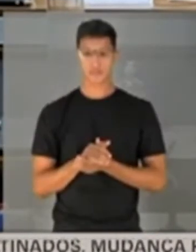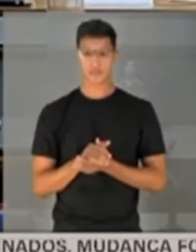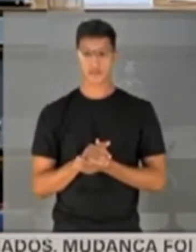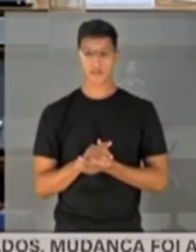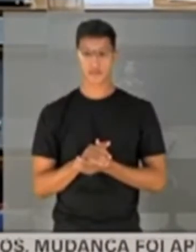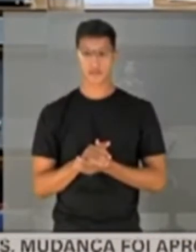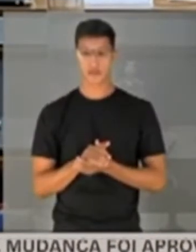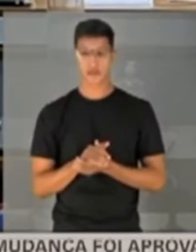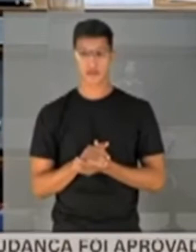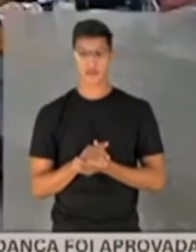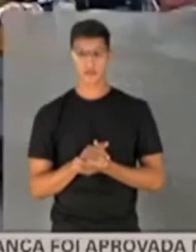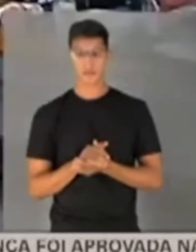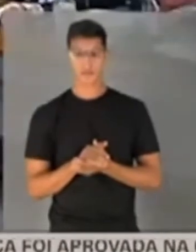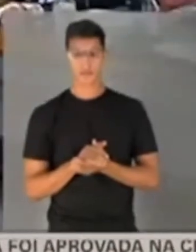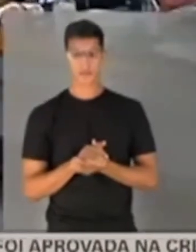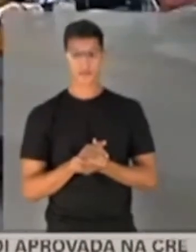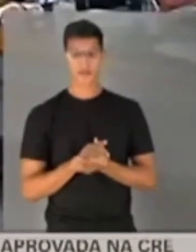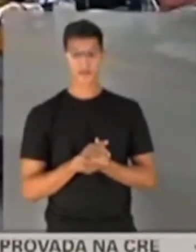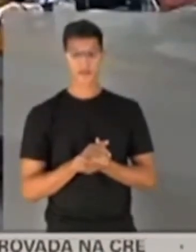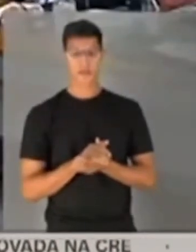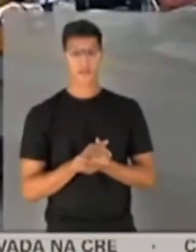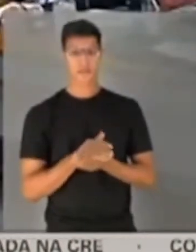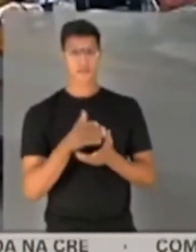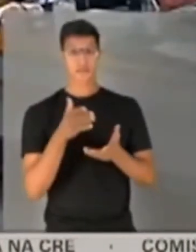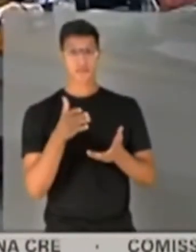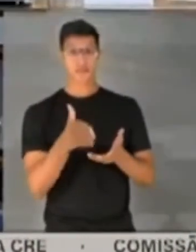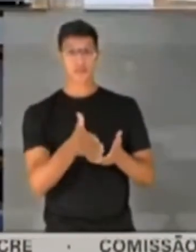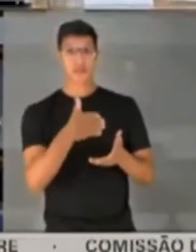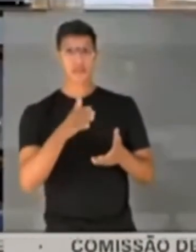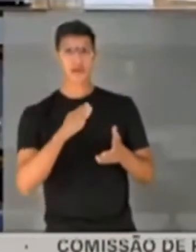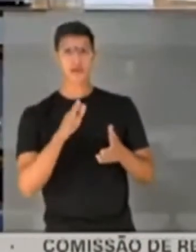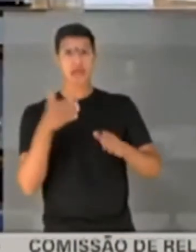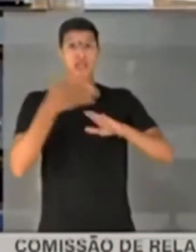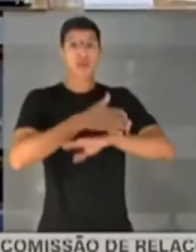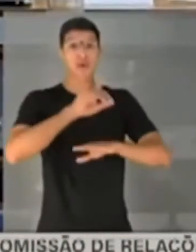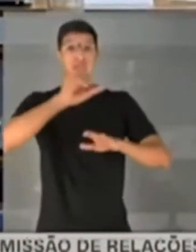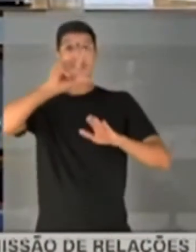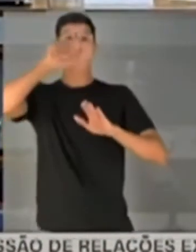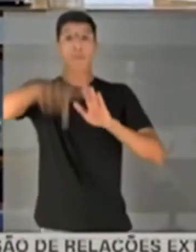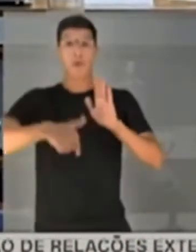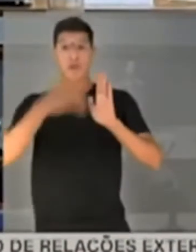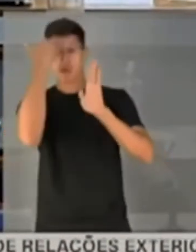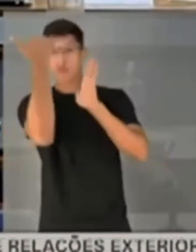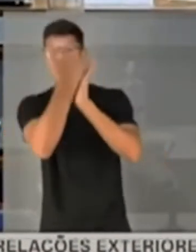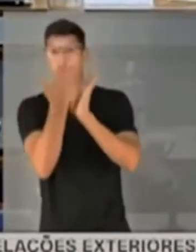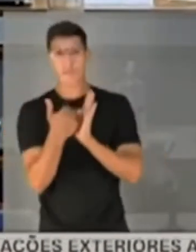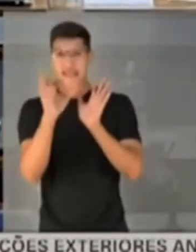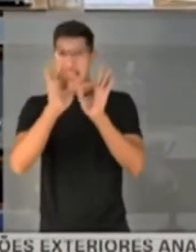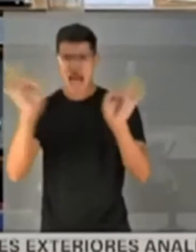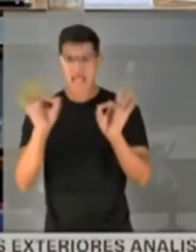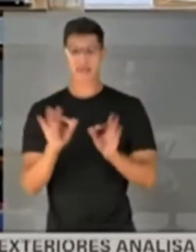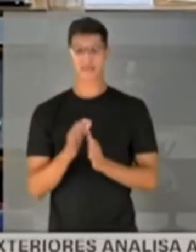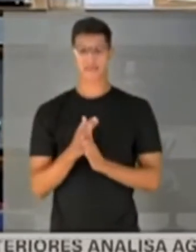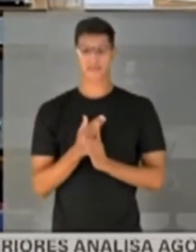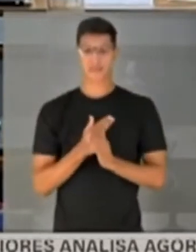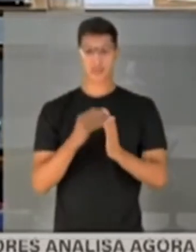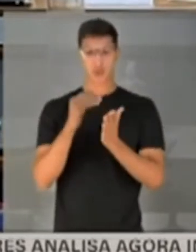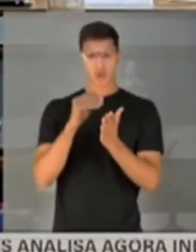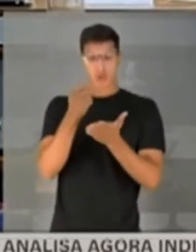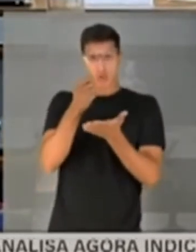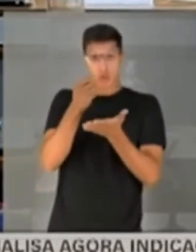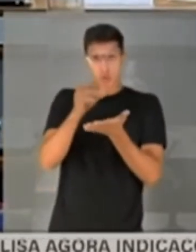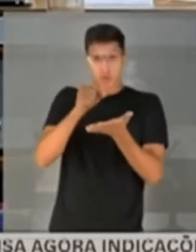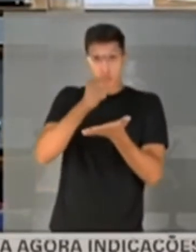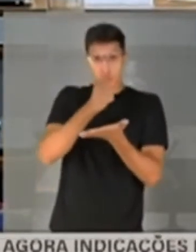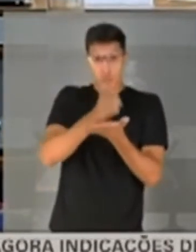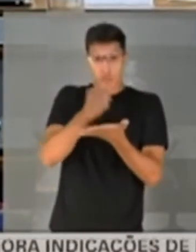caso, ela entrou... O contrato foi assinado em fevereiro. Ela entrou depois do descumprimento. Isso é um dado... senhor, tenho mais questão. O contrato foi assinado